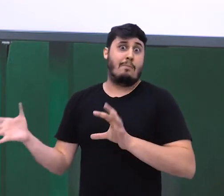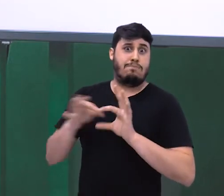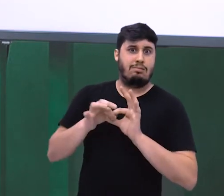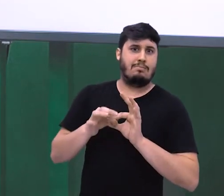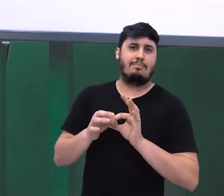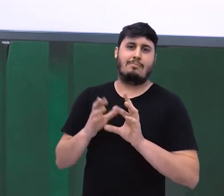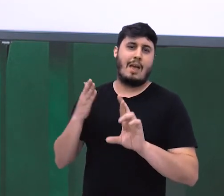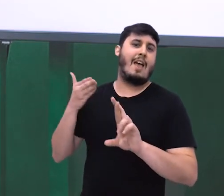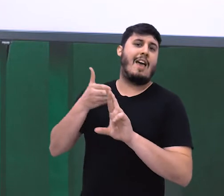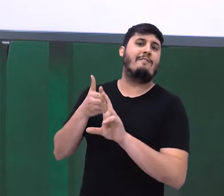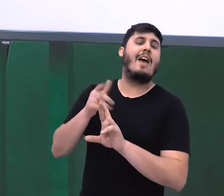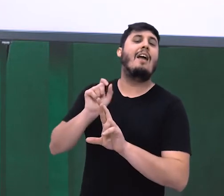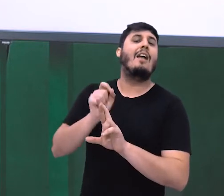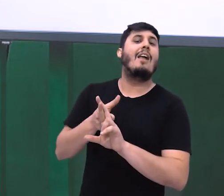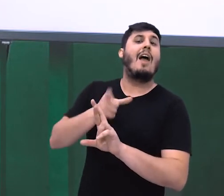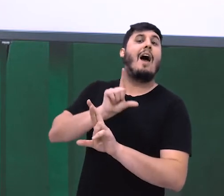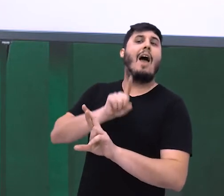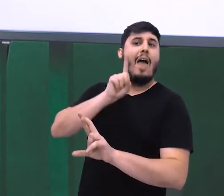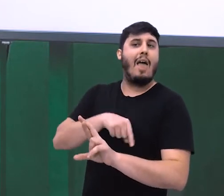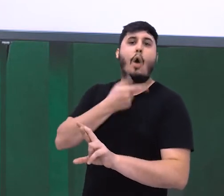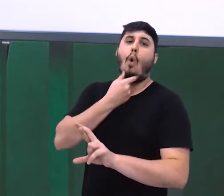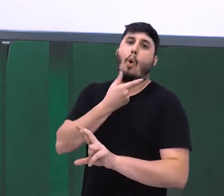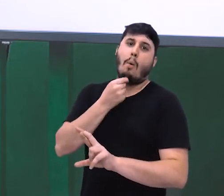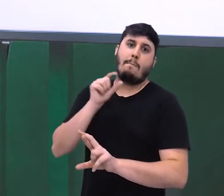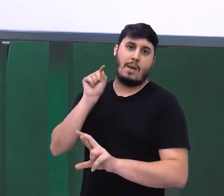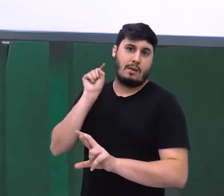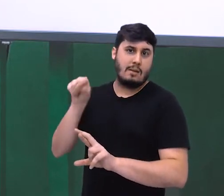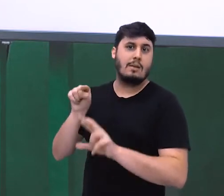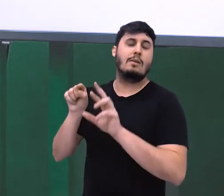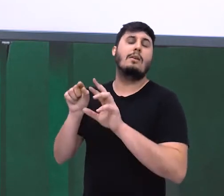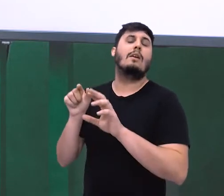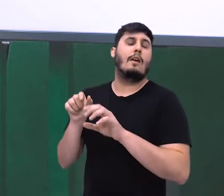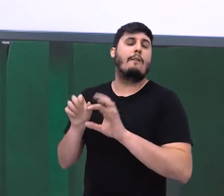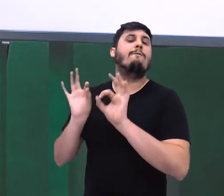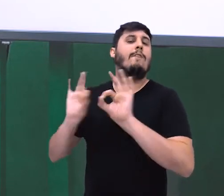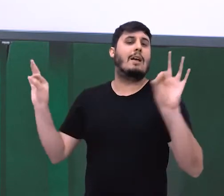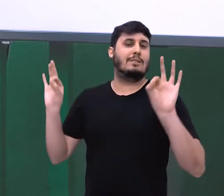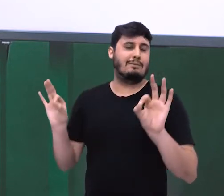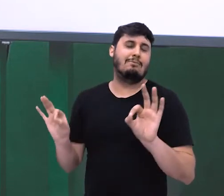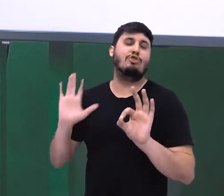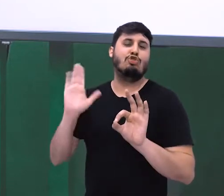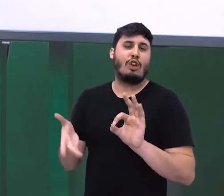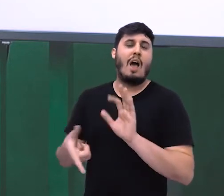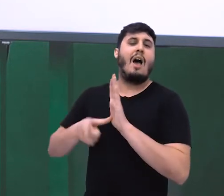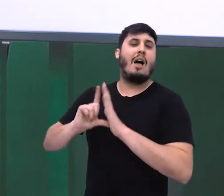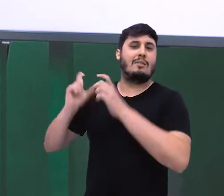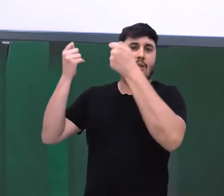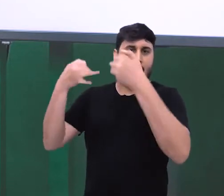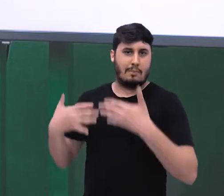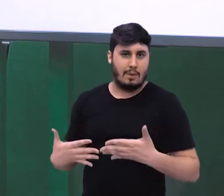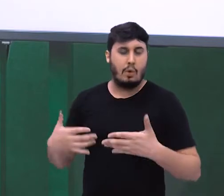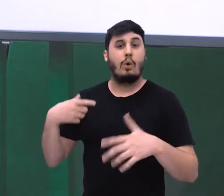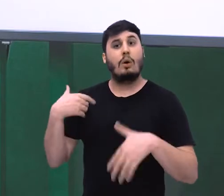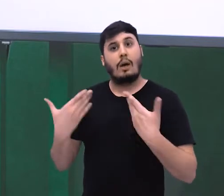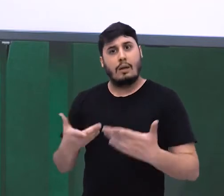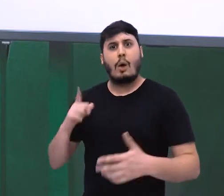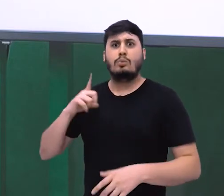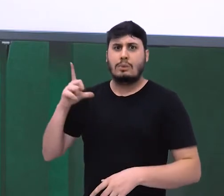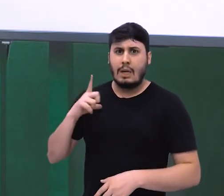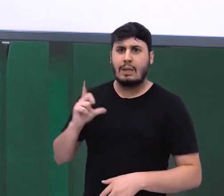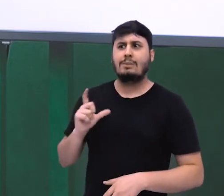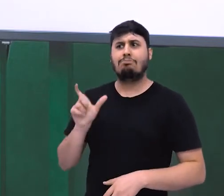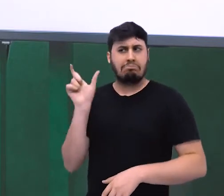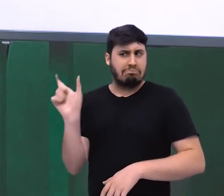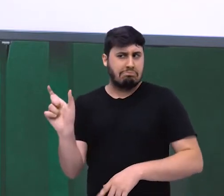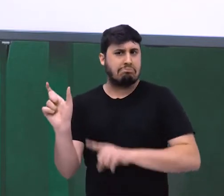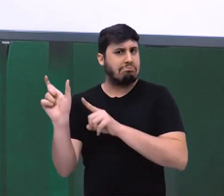anterior, então eu vou classificá-lo como sujeito oculto. E tem o predicado. Ou seja, tem sujeito mesmo que implícito e tem predicado.